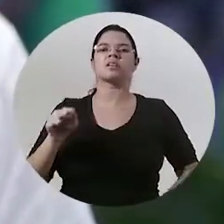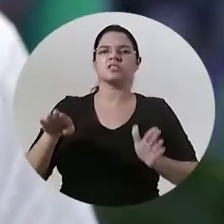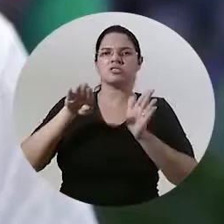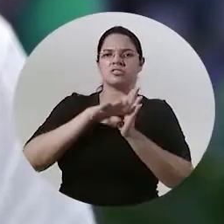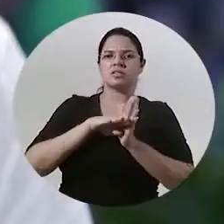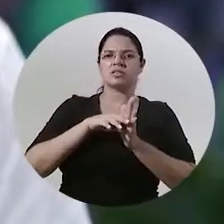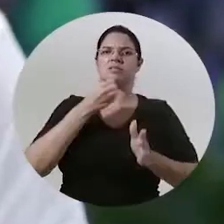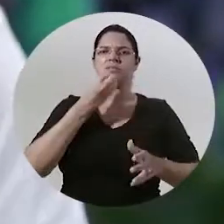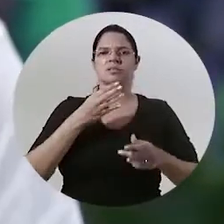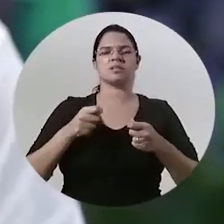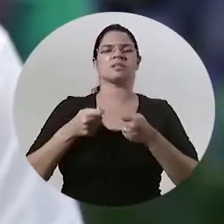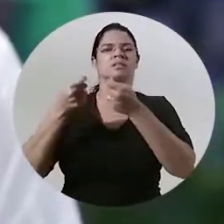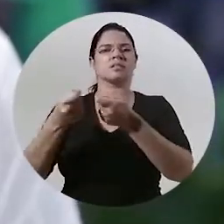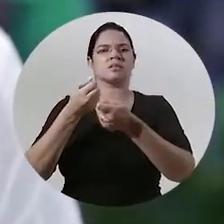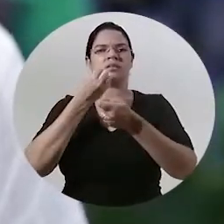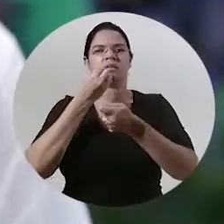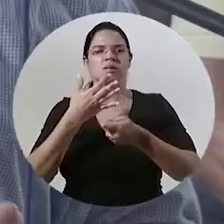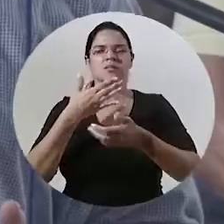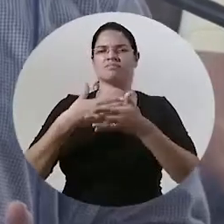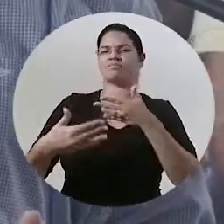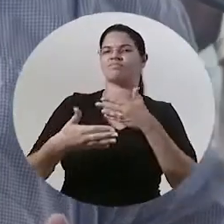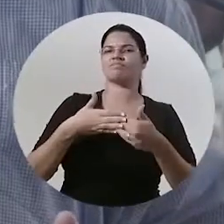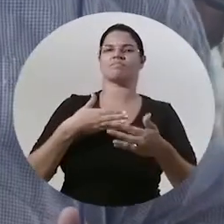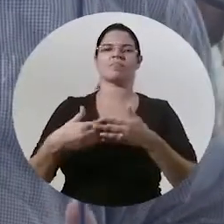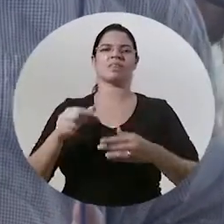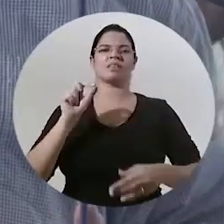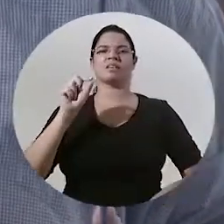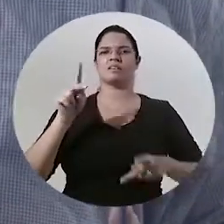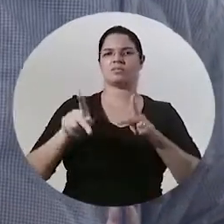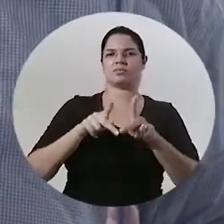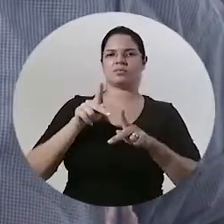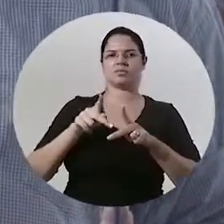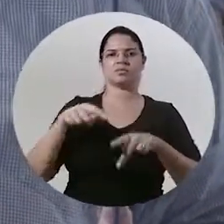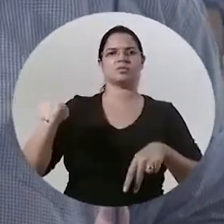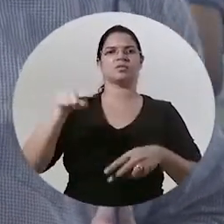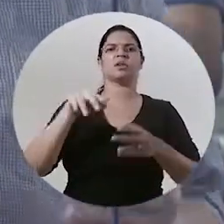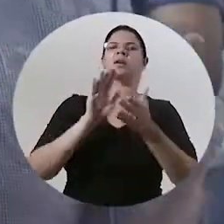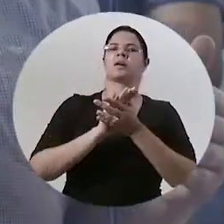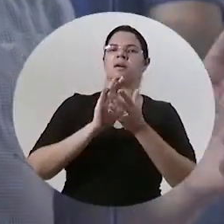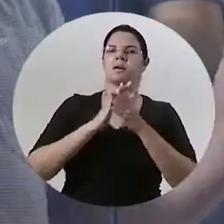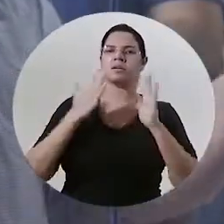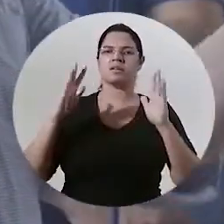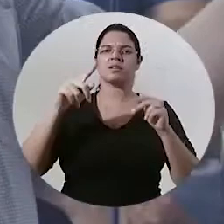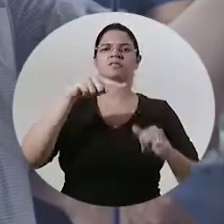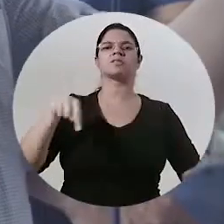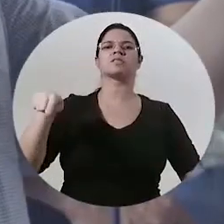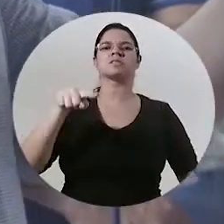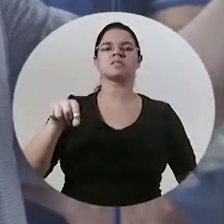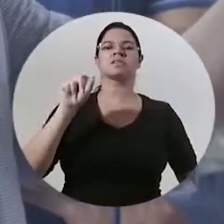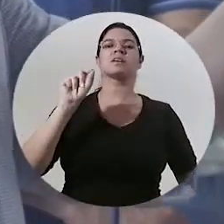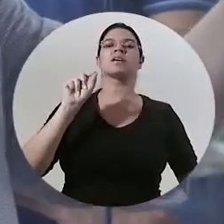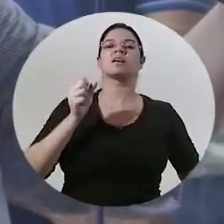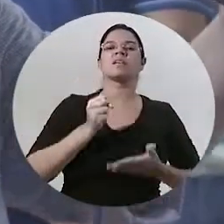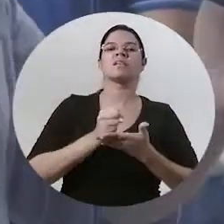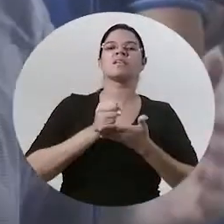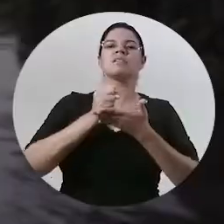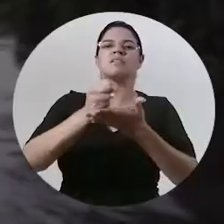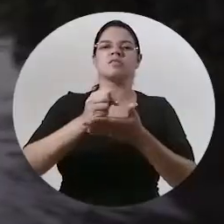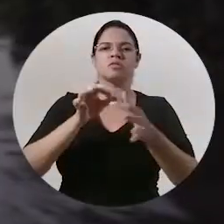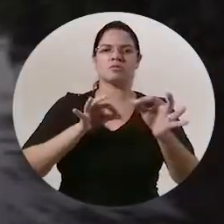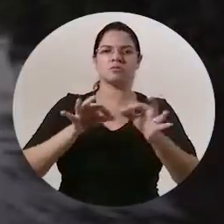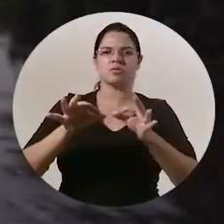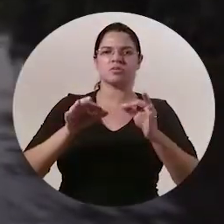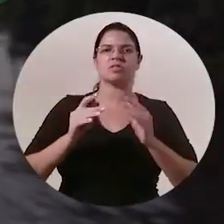levar o bem não interessa a quem parabéns vocês são aqueles que levam esse projeto para frente